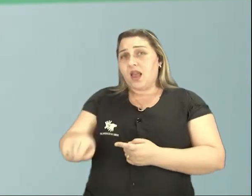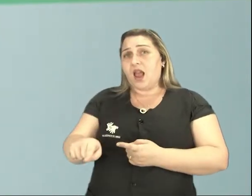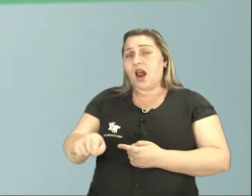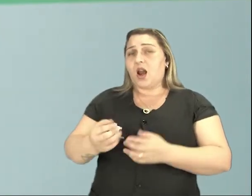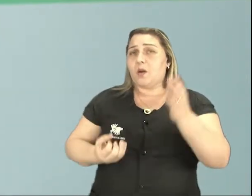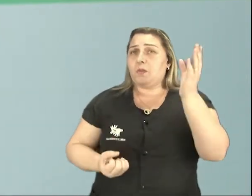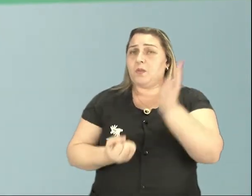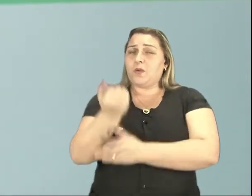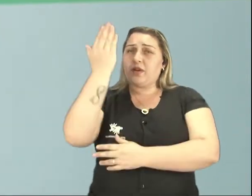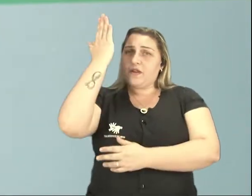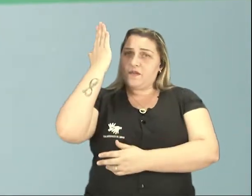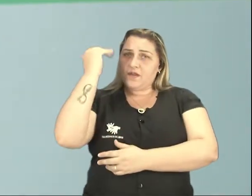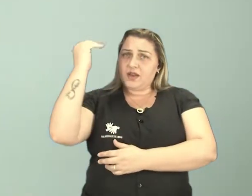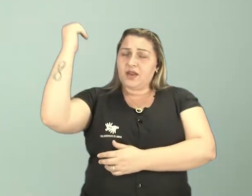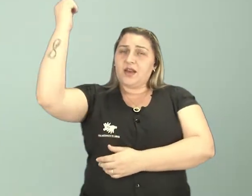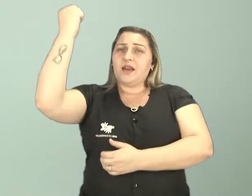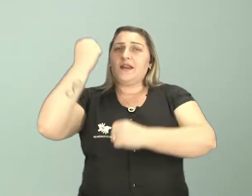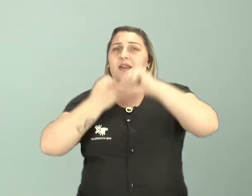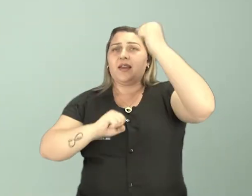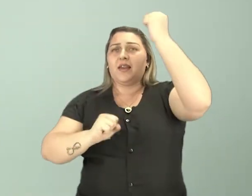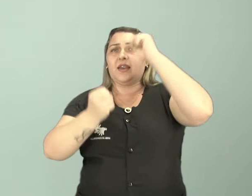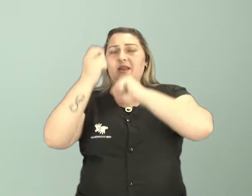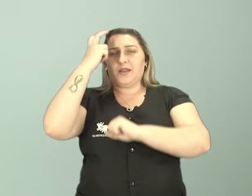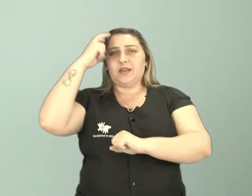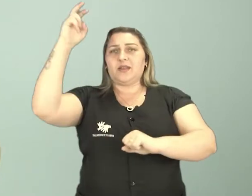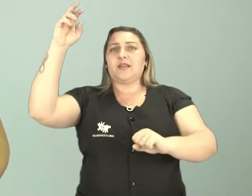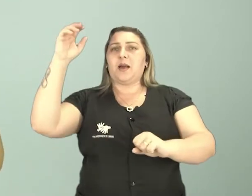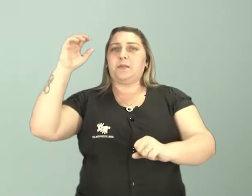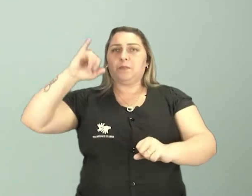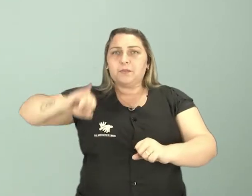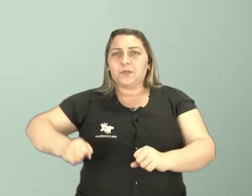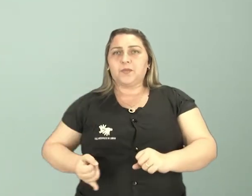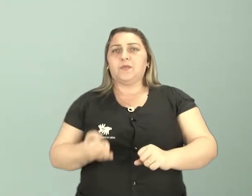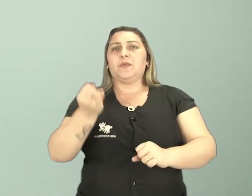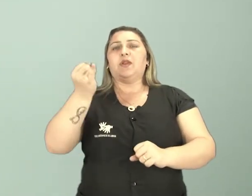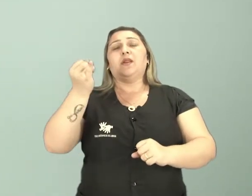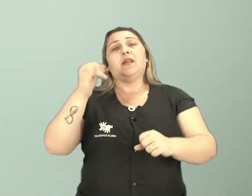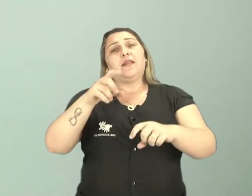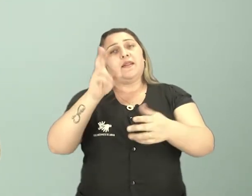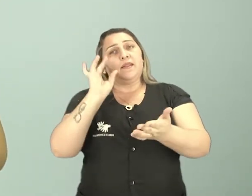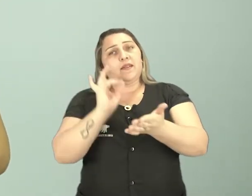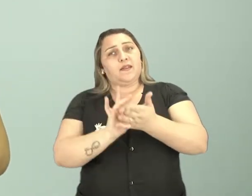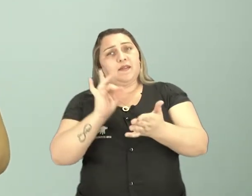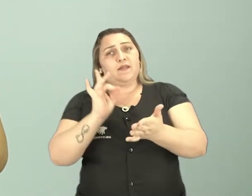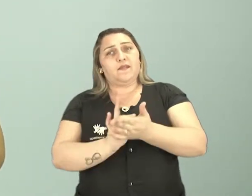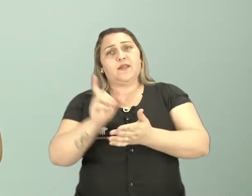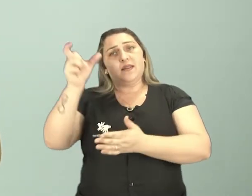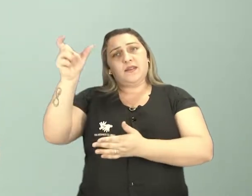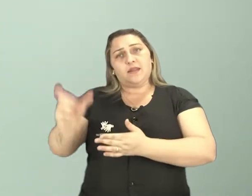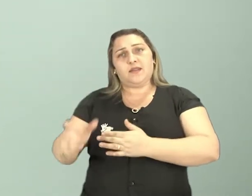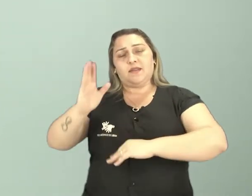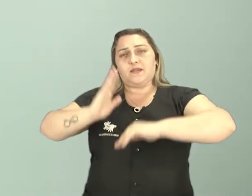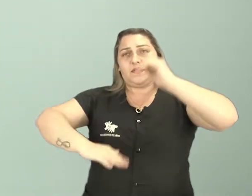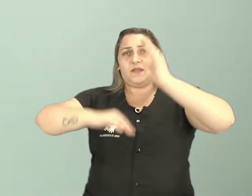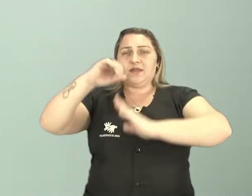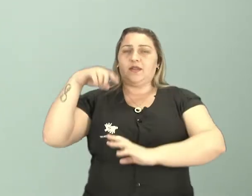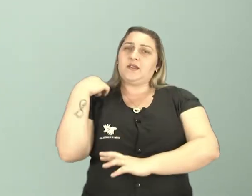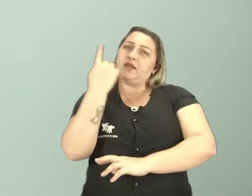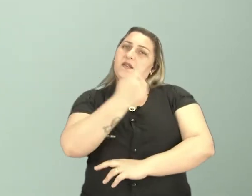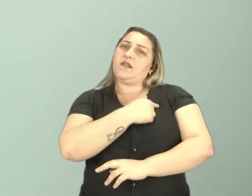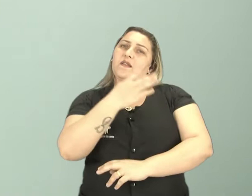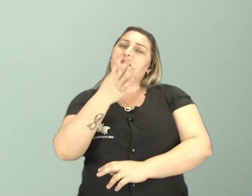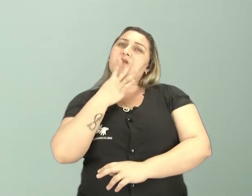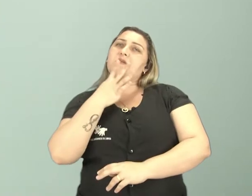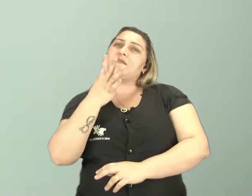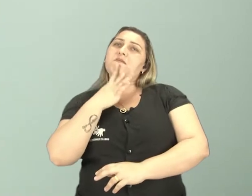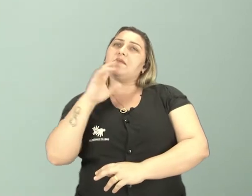produz algo que a indústria cultural se apropriou. Na verdade, esse músico que nós conhecemos, esse